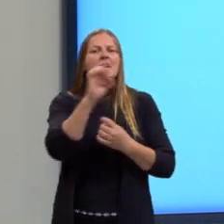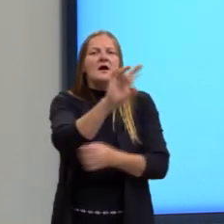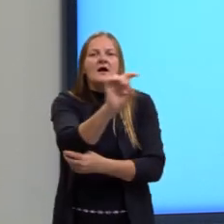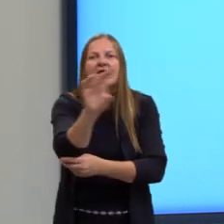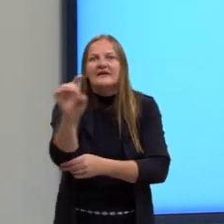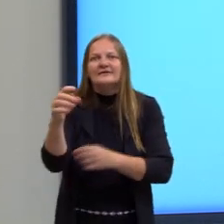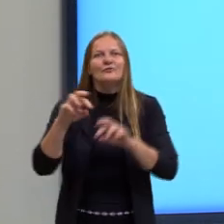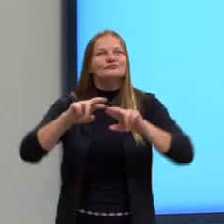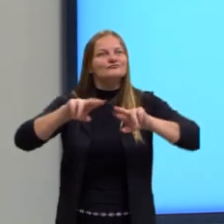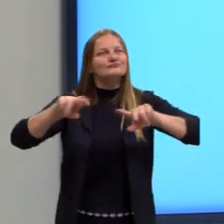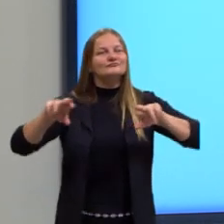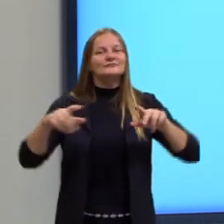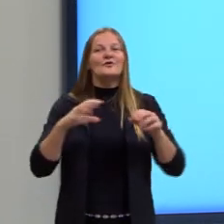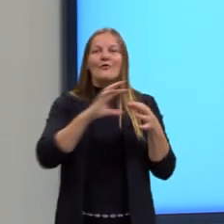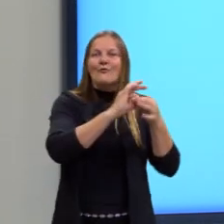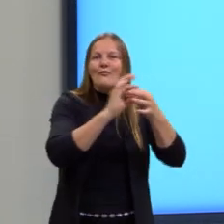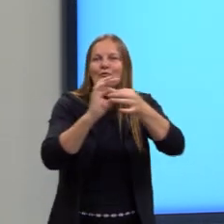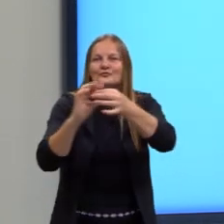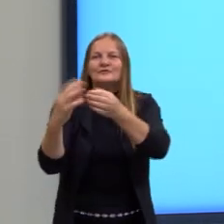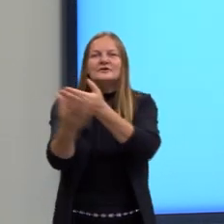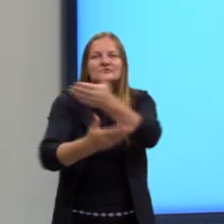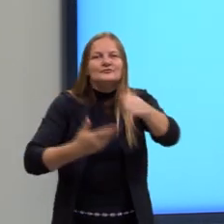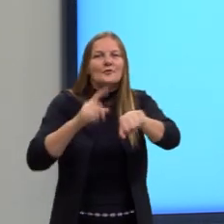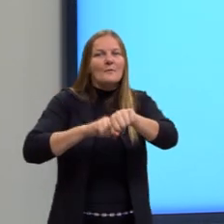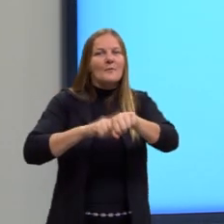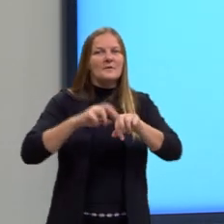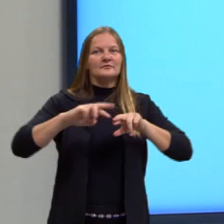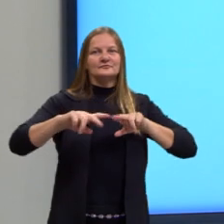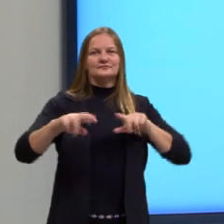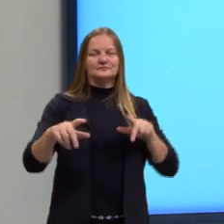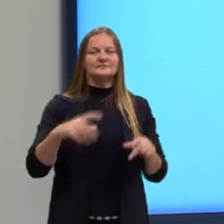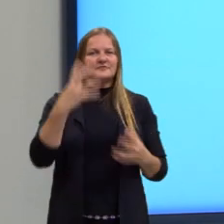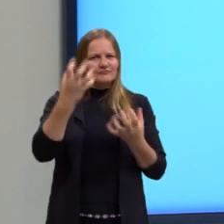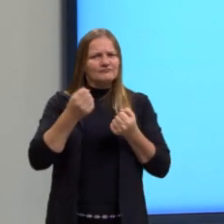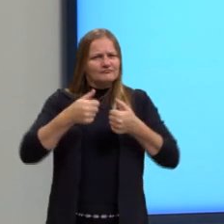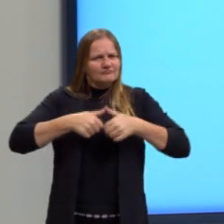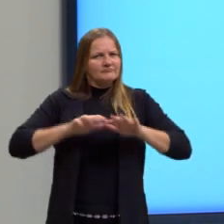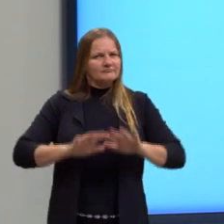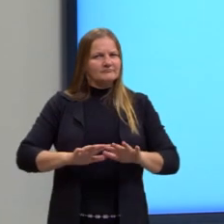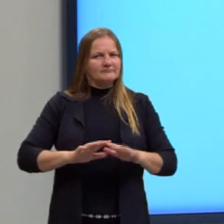vai ser de acordo com o contexto do momento que eu quero aplicar.